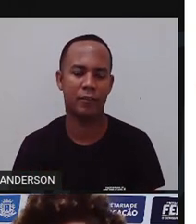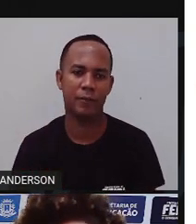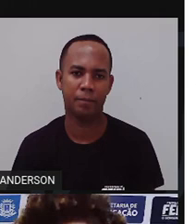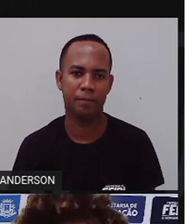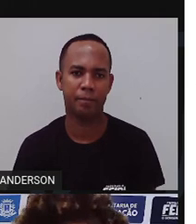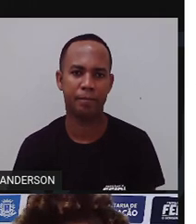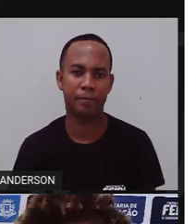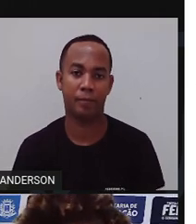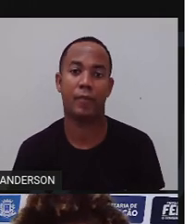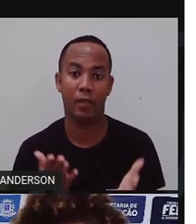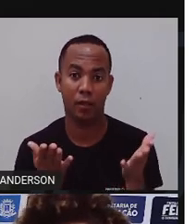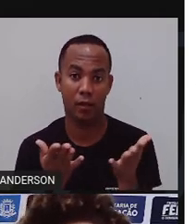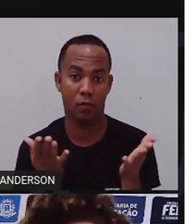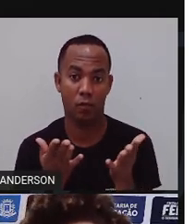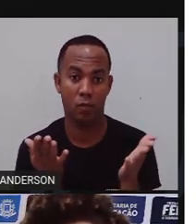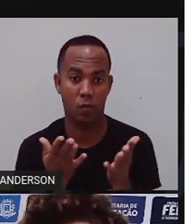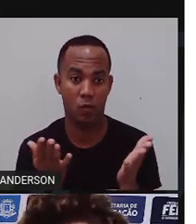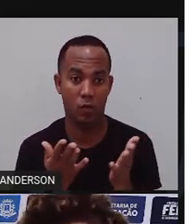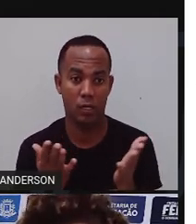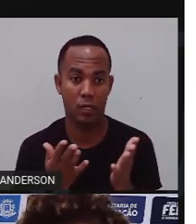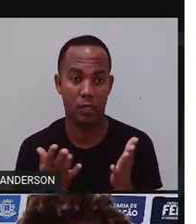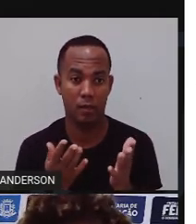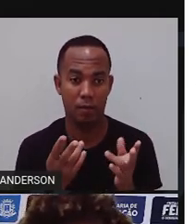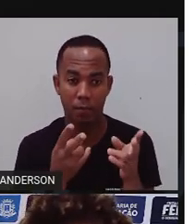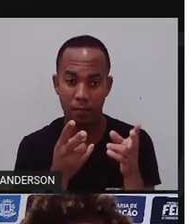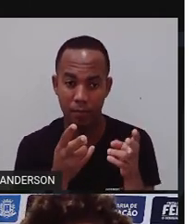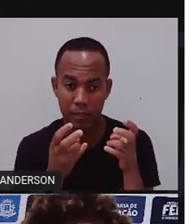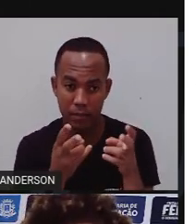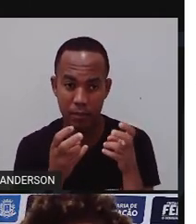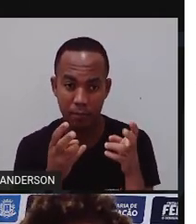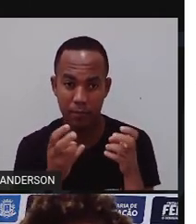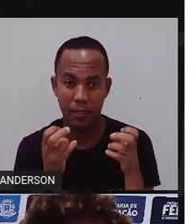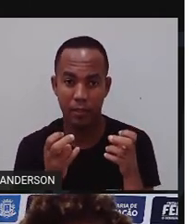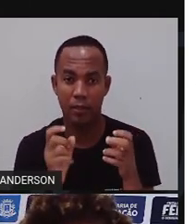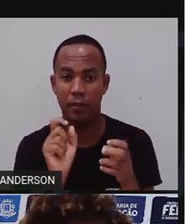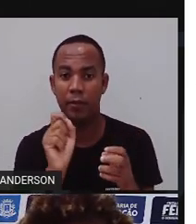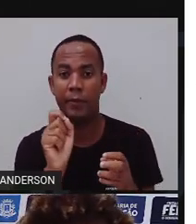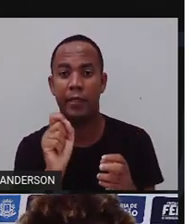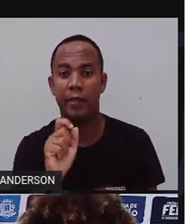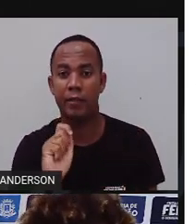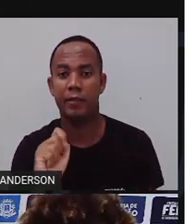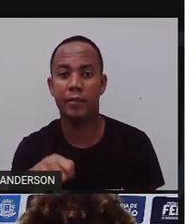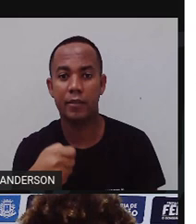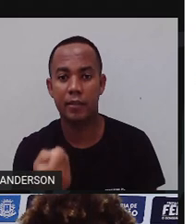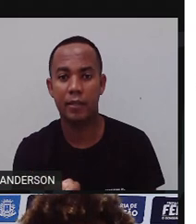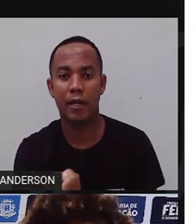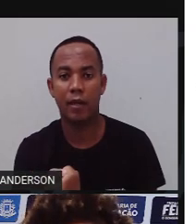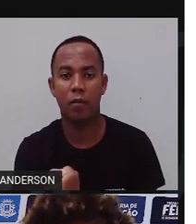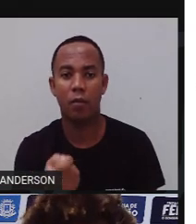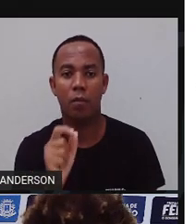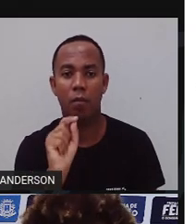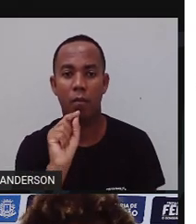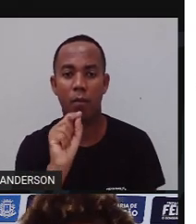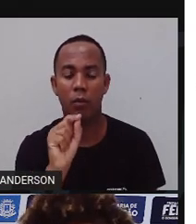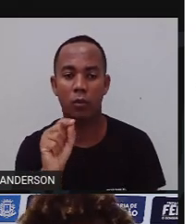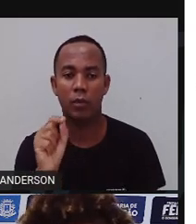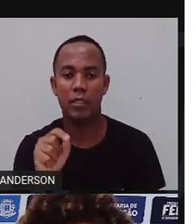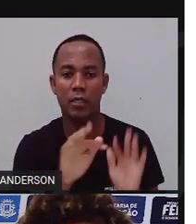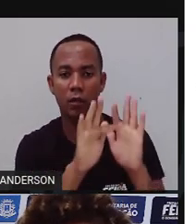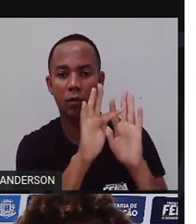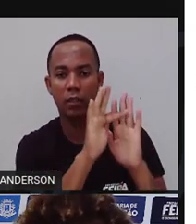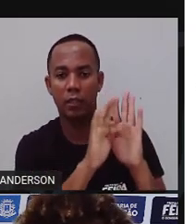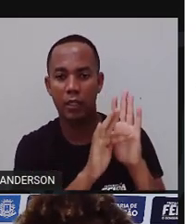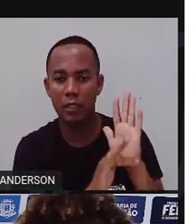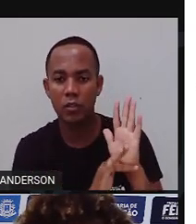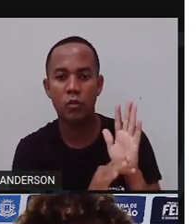Bom, agora, né? Vamos observar os sinais de pontuação em um texto. A própria que vocês